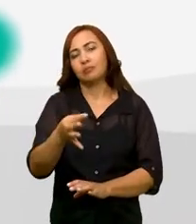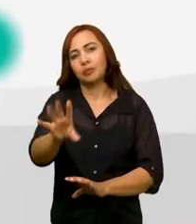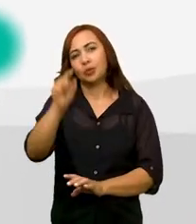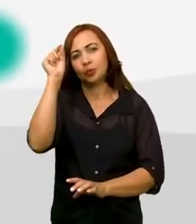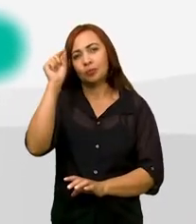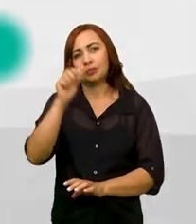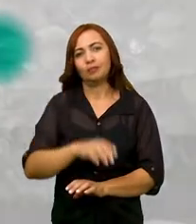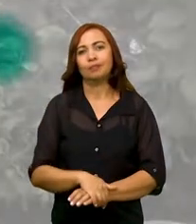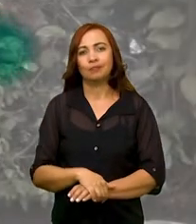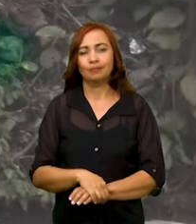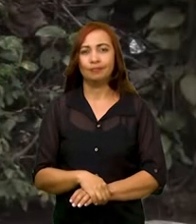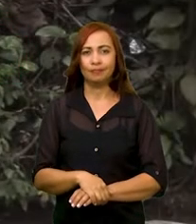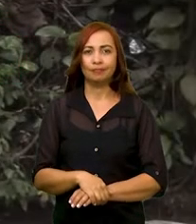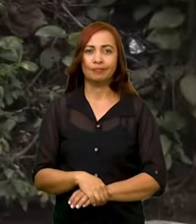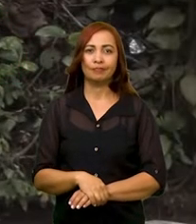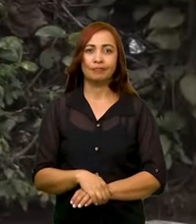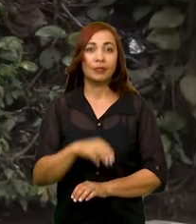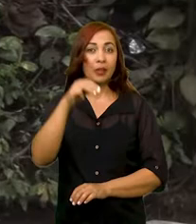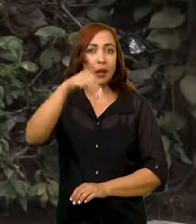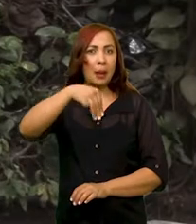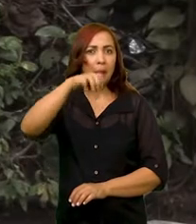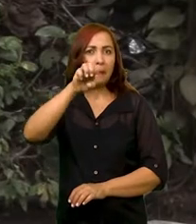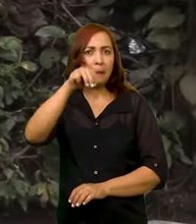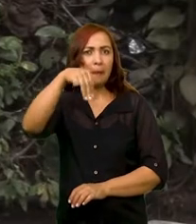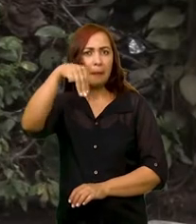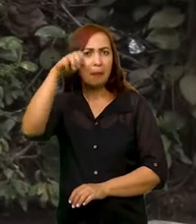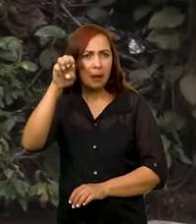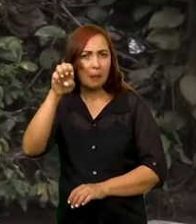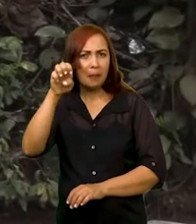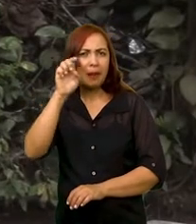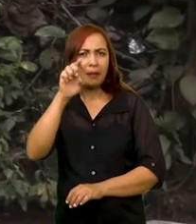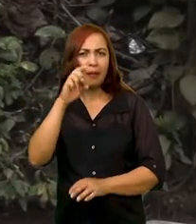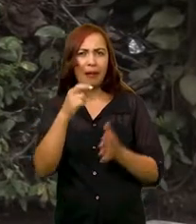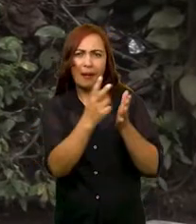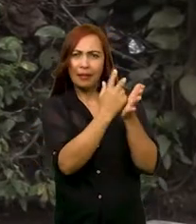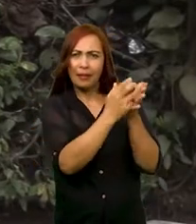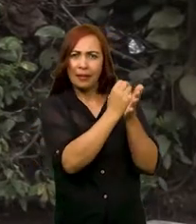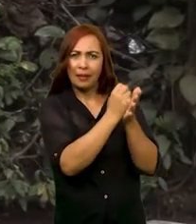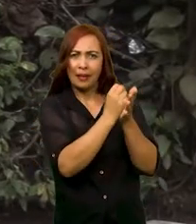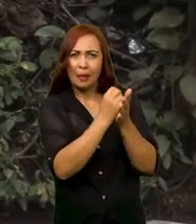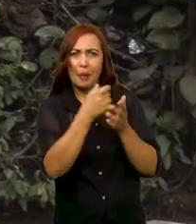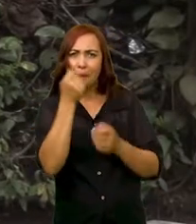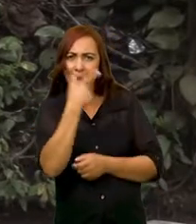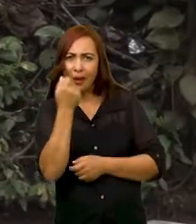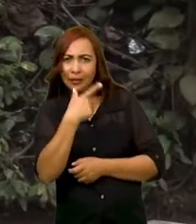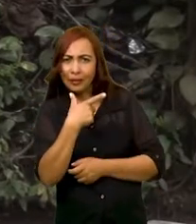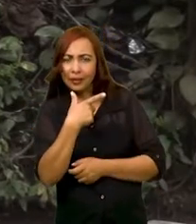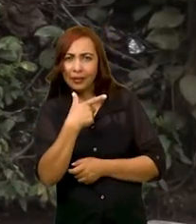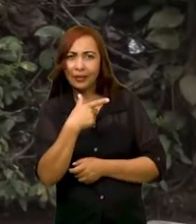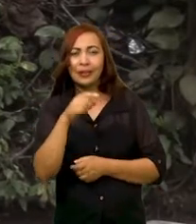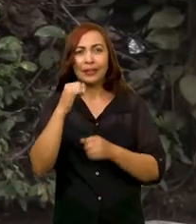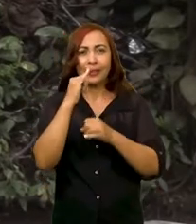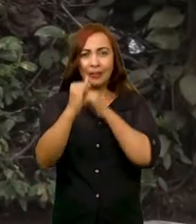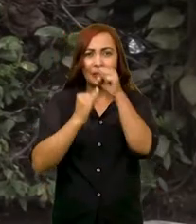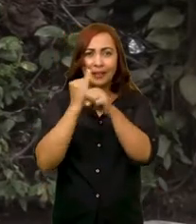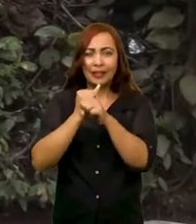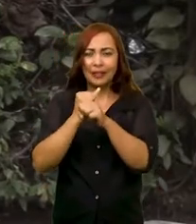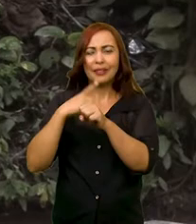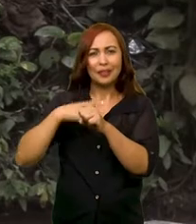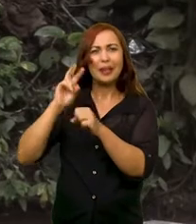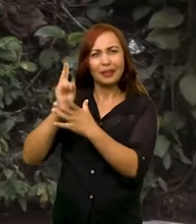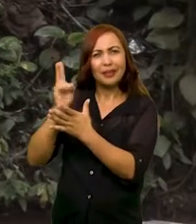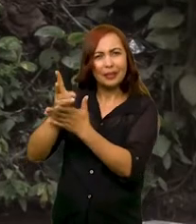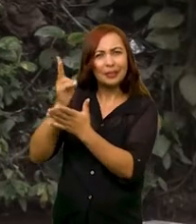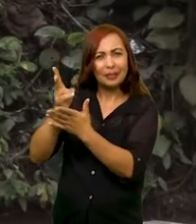solução. Meme é um termo grego que significa imitação, mas na internet, ele acontece sempre que um assunto